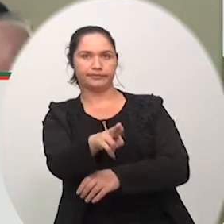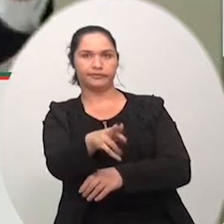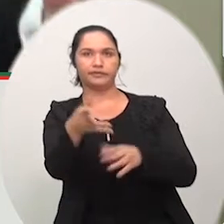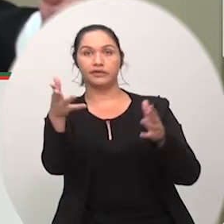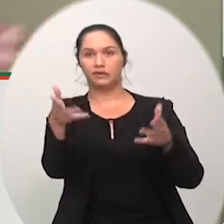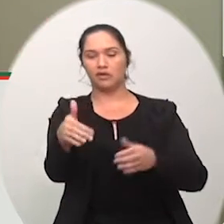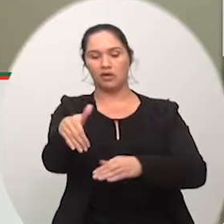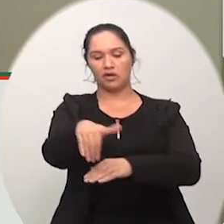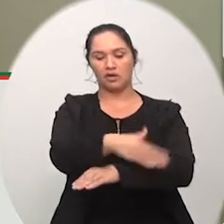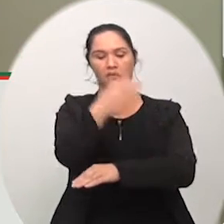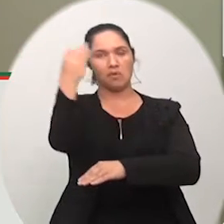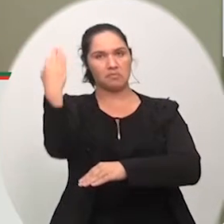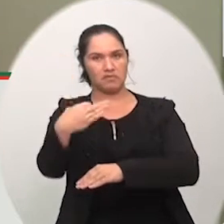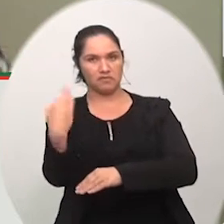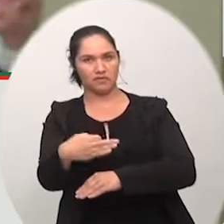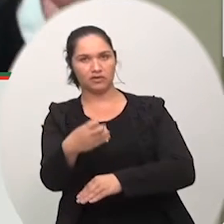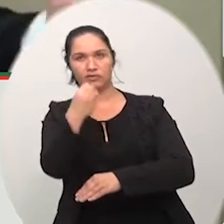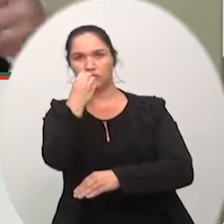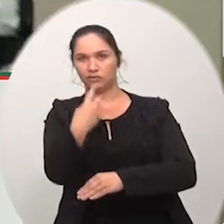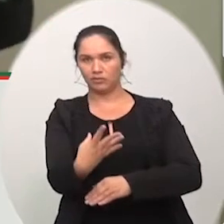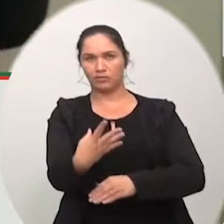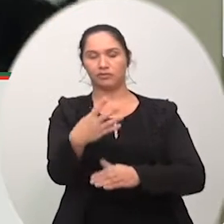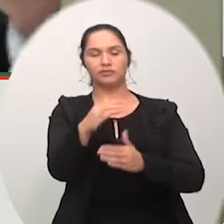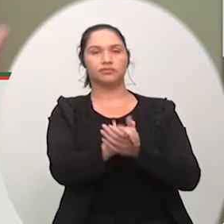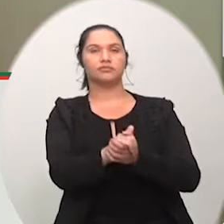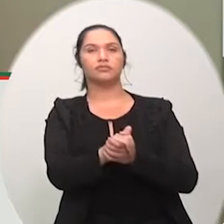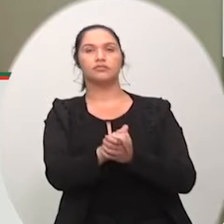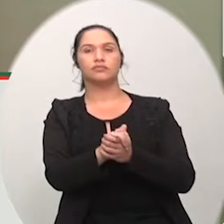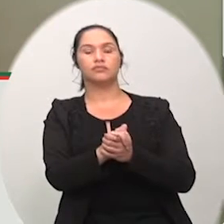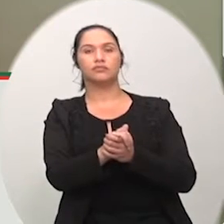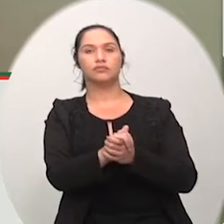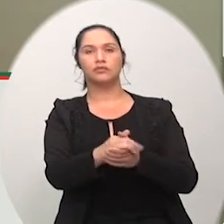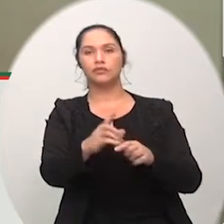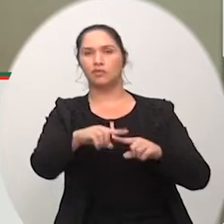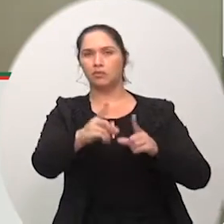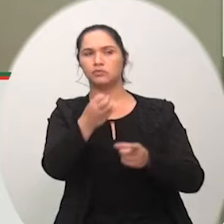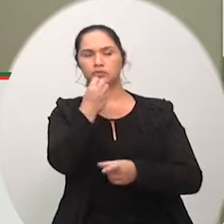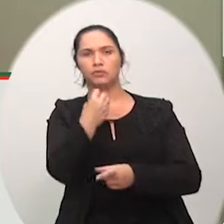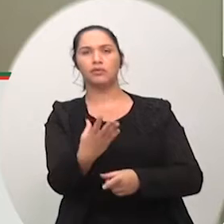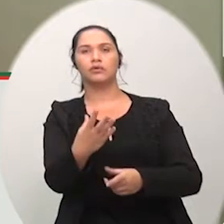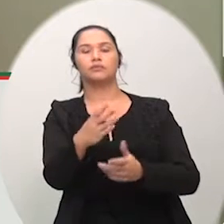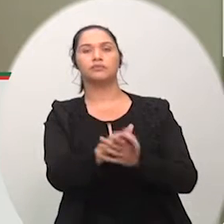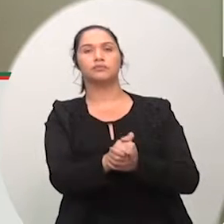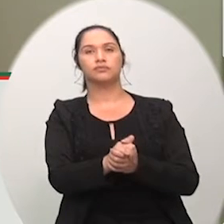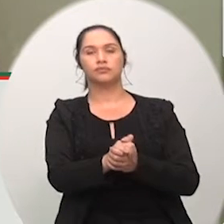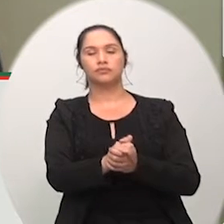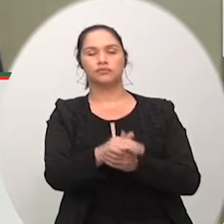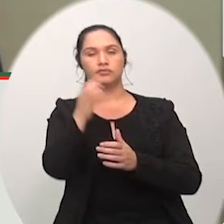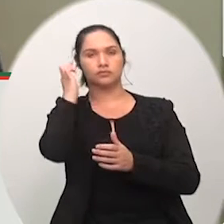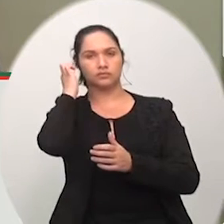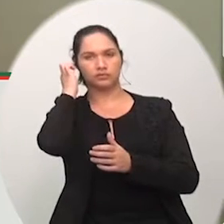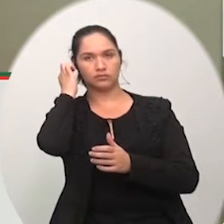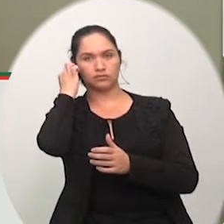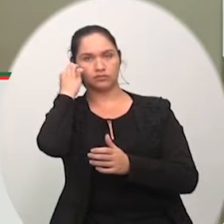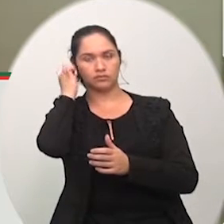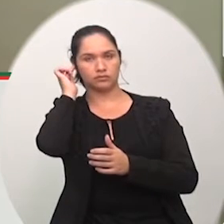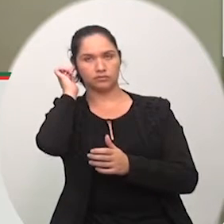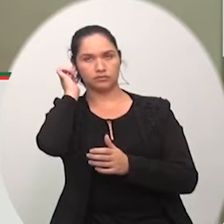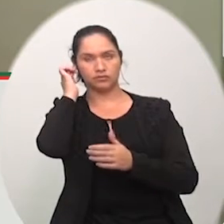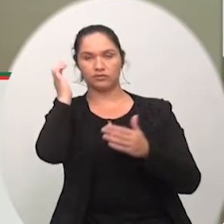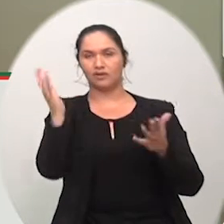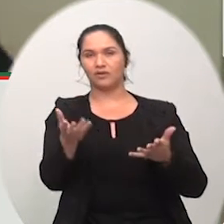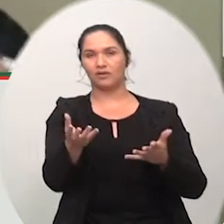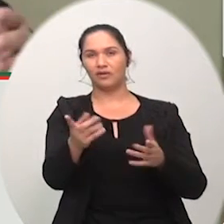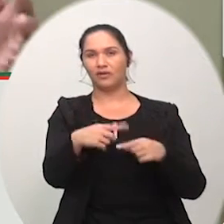uma rodovia perfeita né não é 100% como nos outros países mas tem uma rodovia muito boa para transitar agora quer entregar de mão